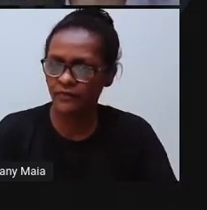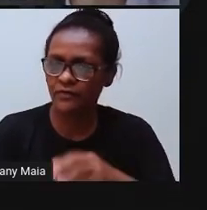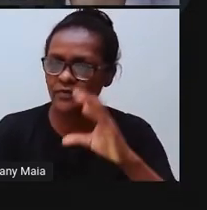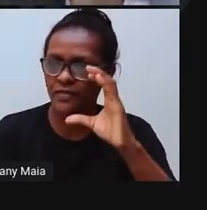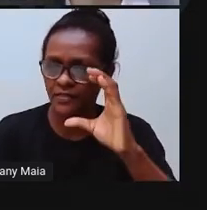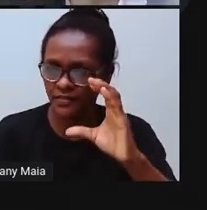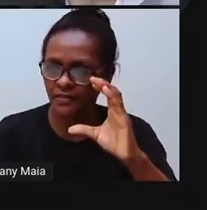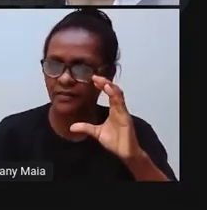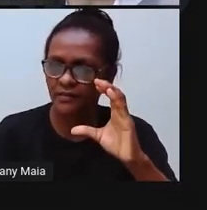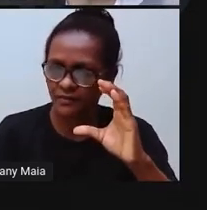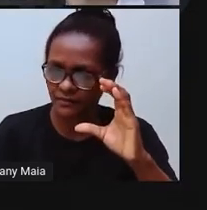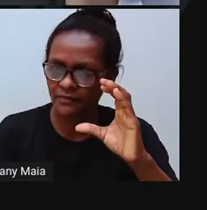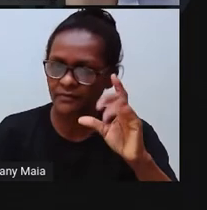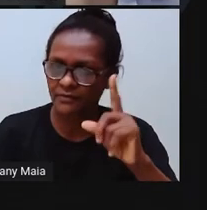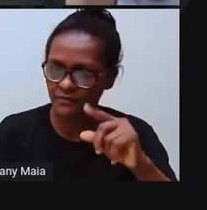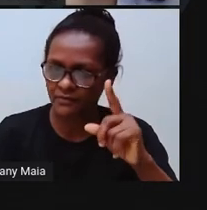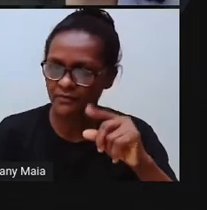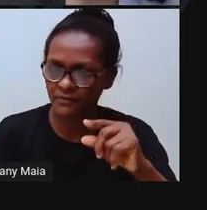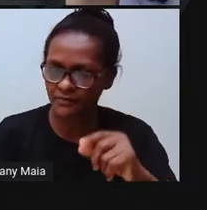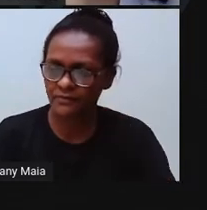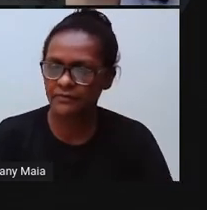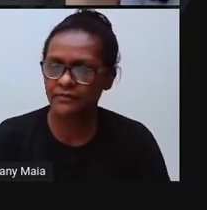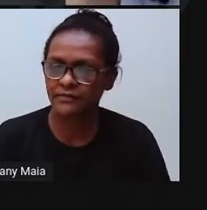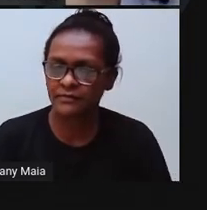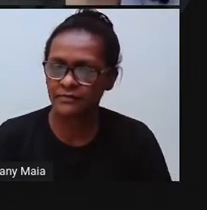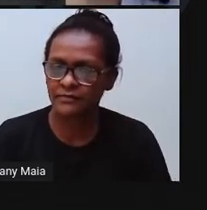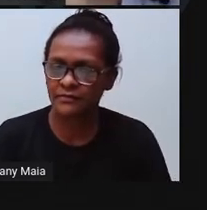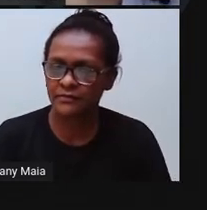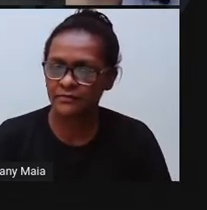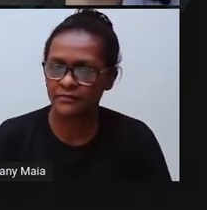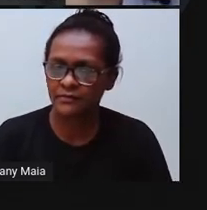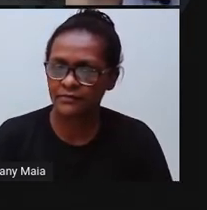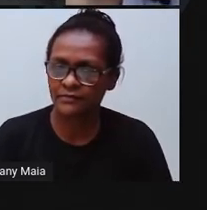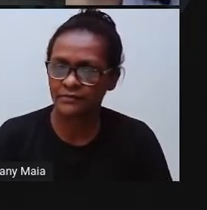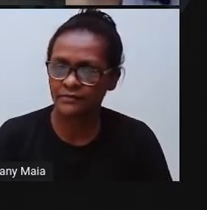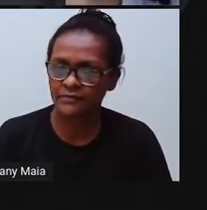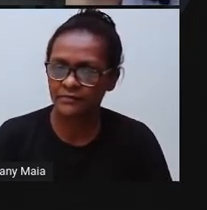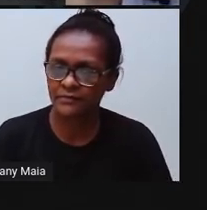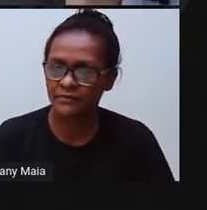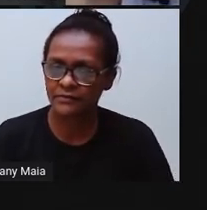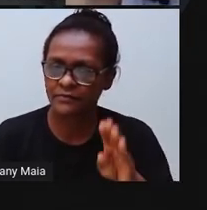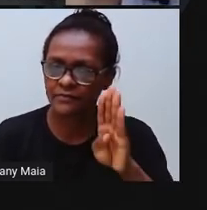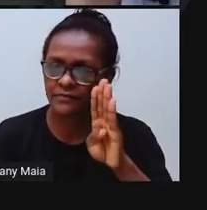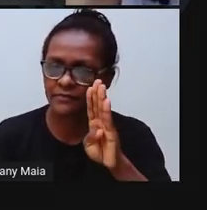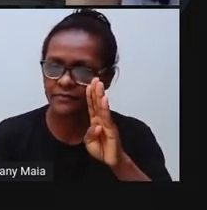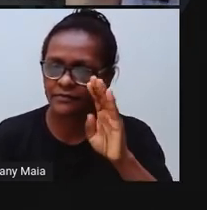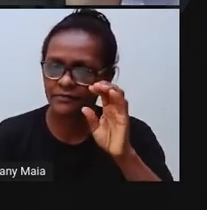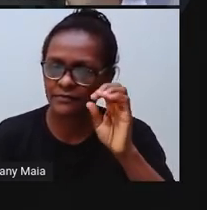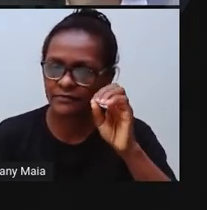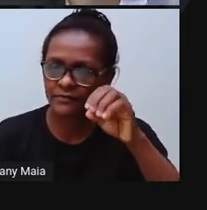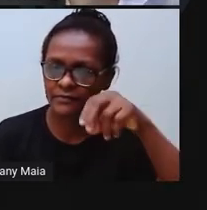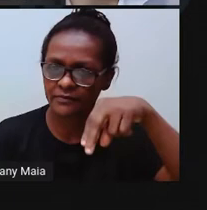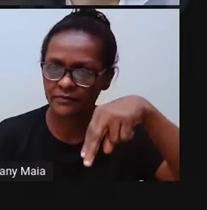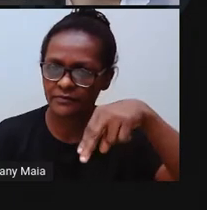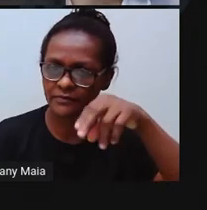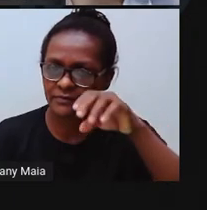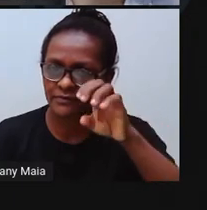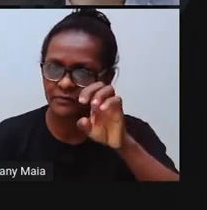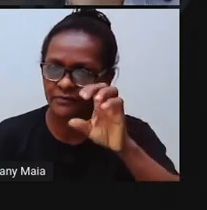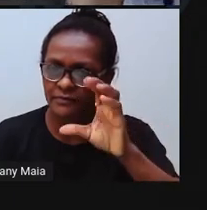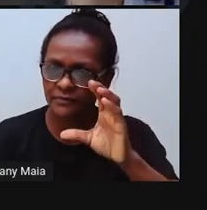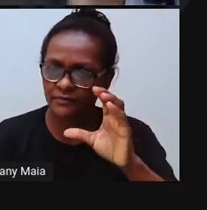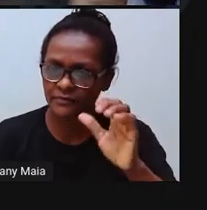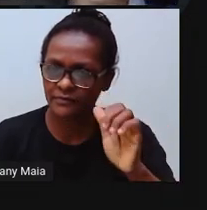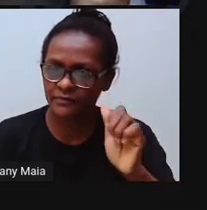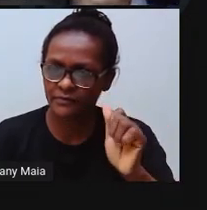antes do A, eu tenho que colocar a letra C. Aí, então, ó. Bó. Né. Cá. Bó. Né.